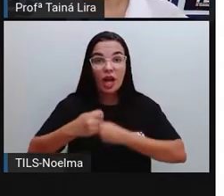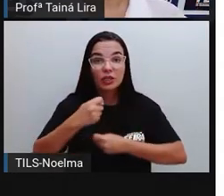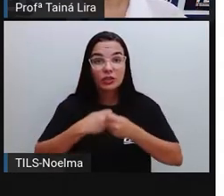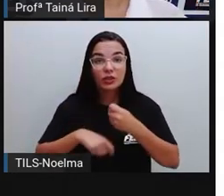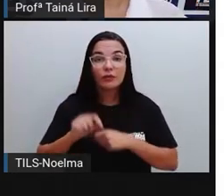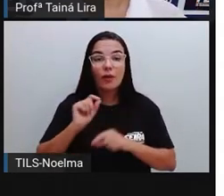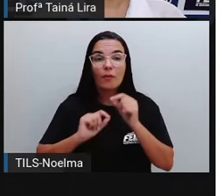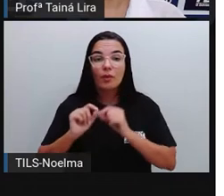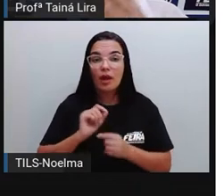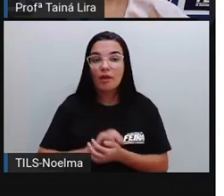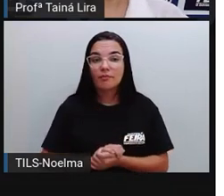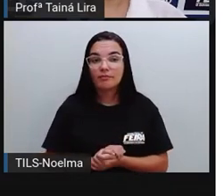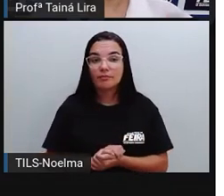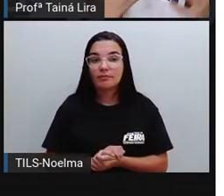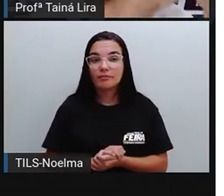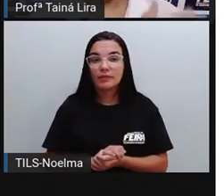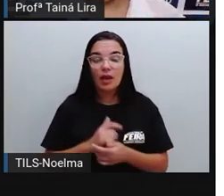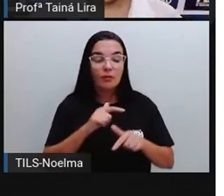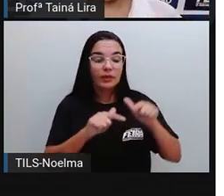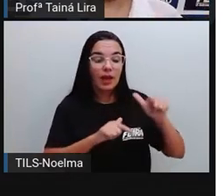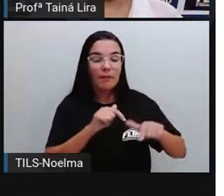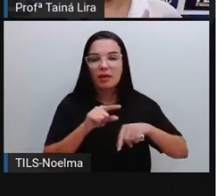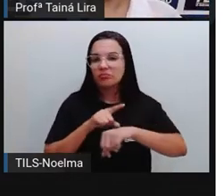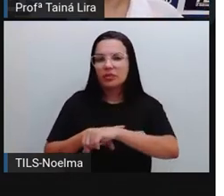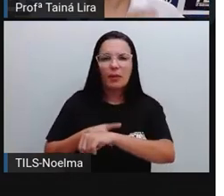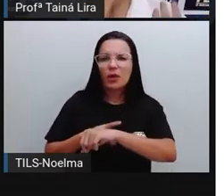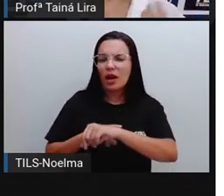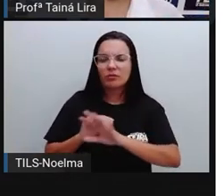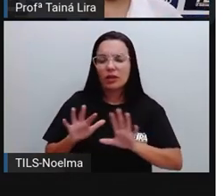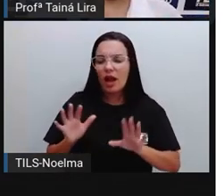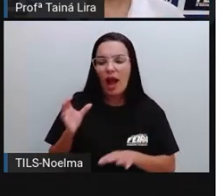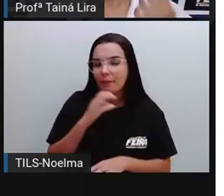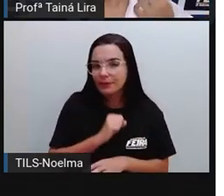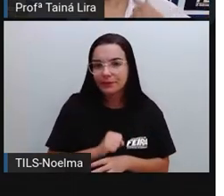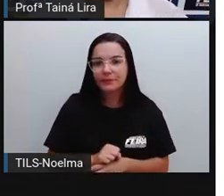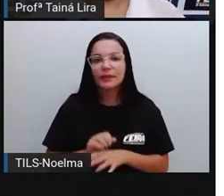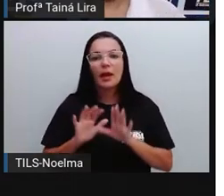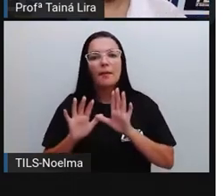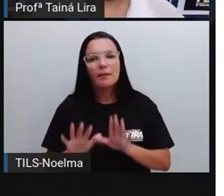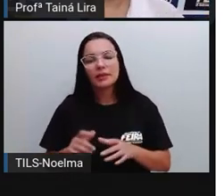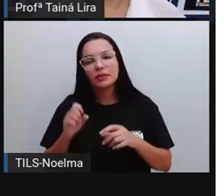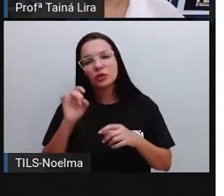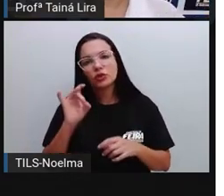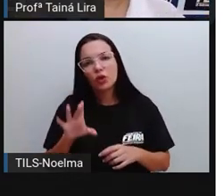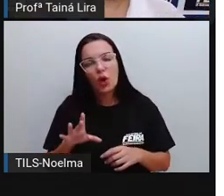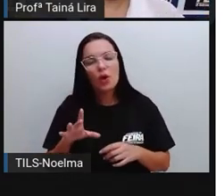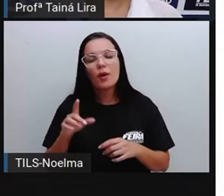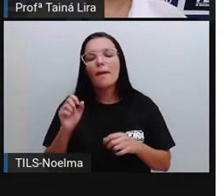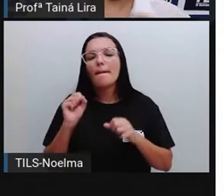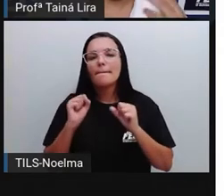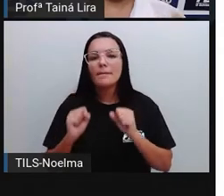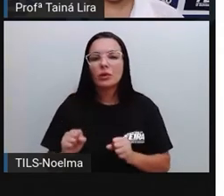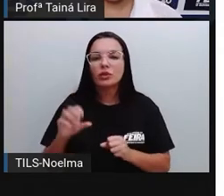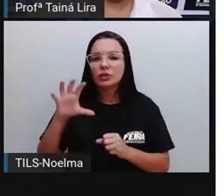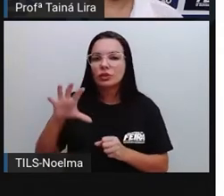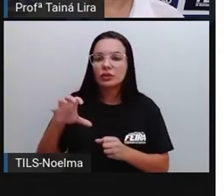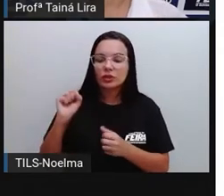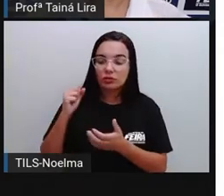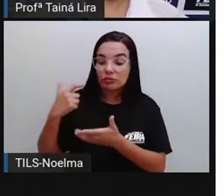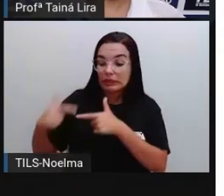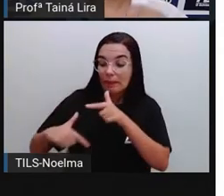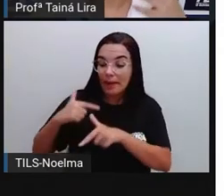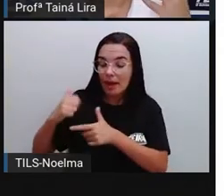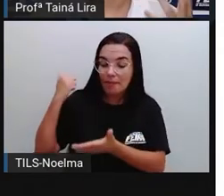um serviço temporário, né, mas os funcionários públicos, eles são contratados